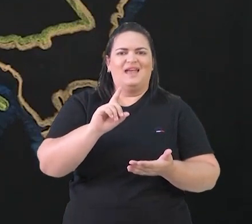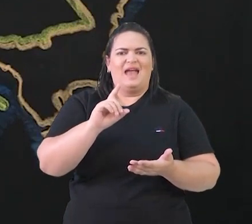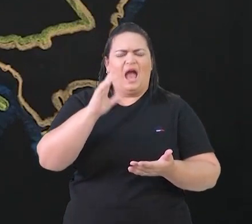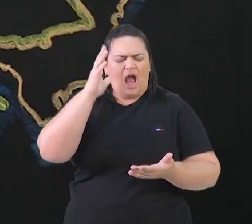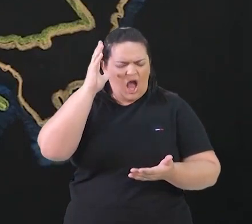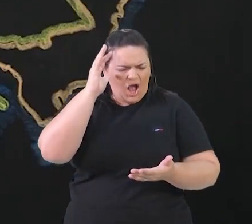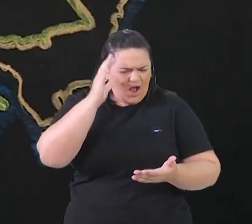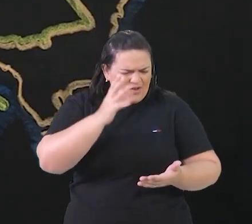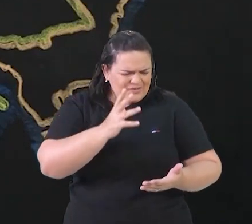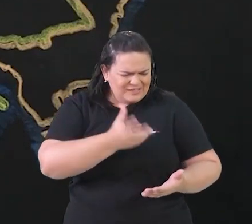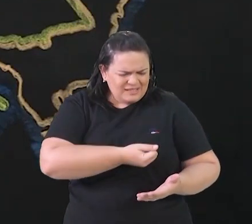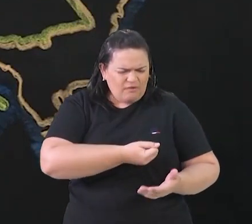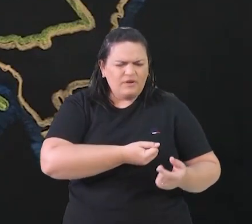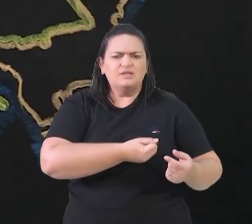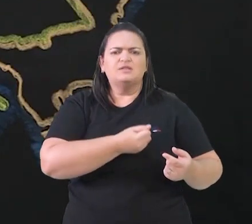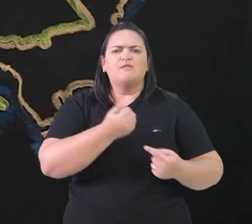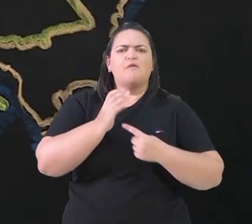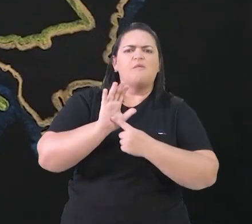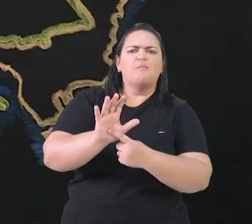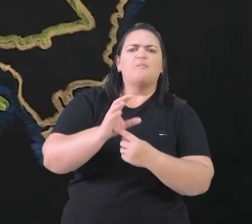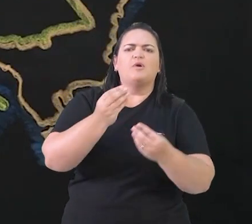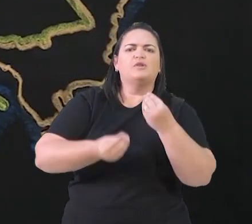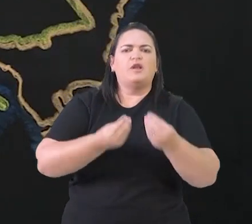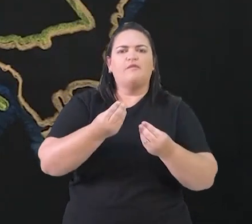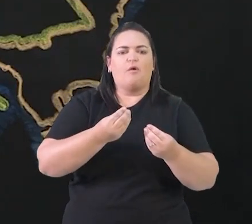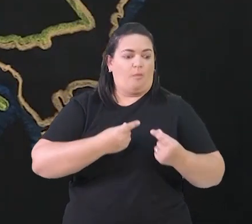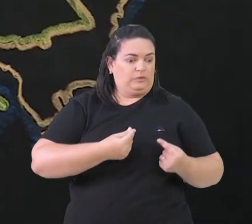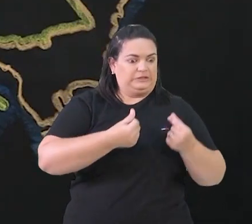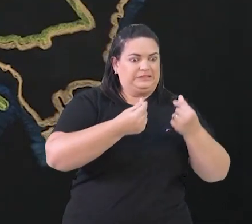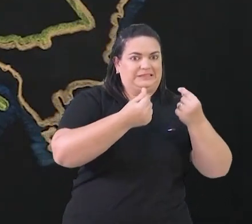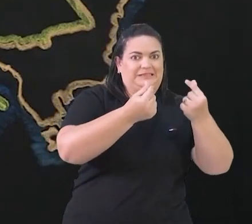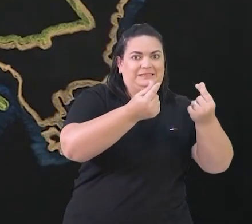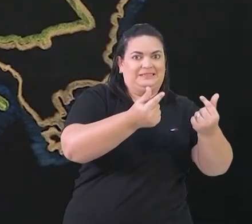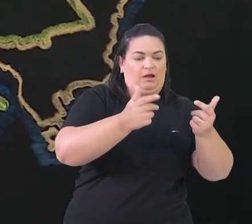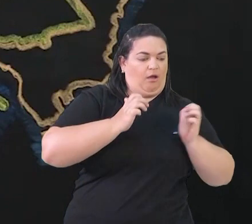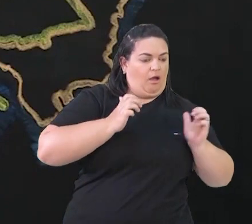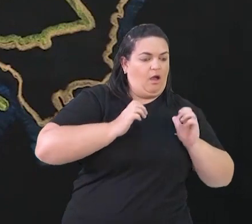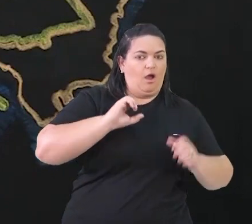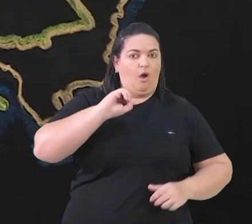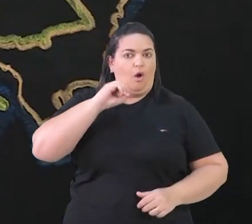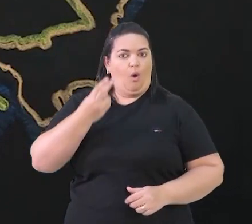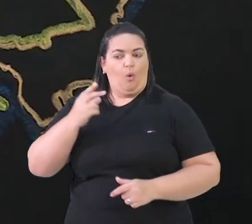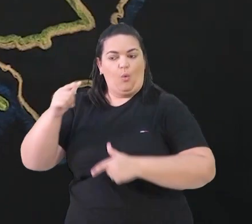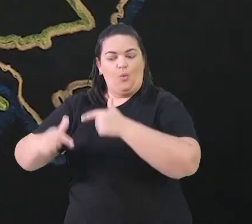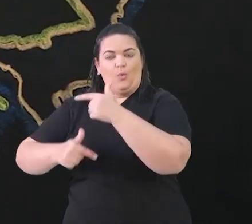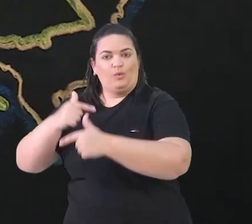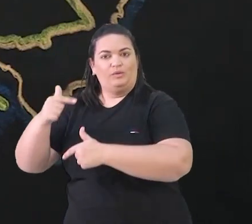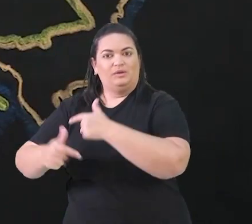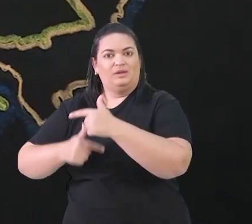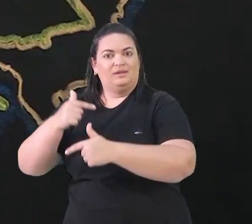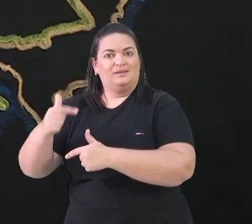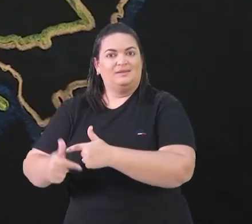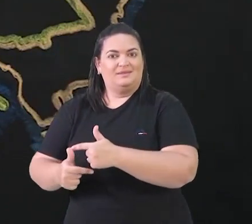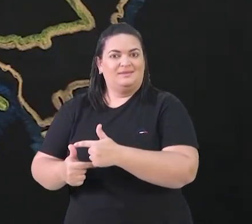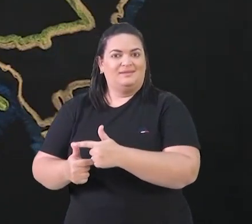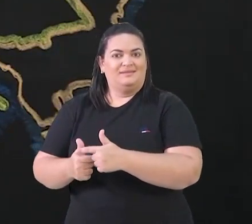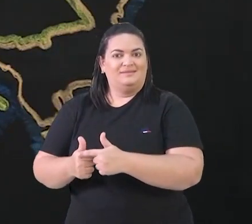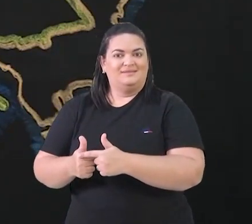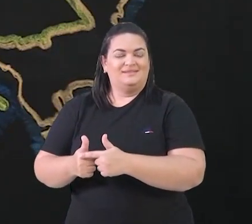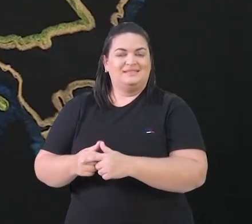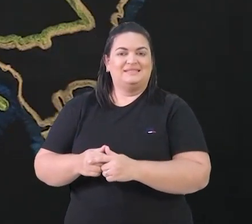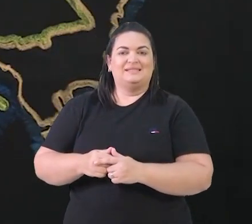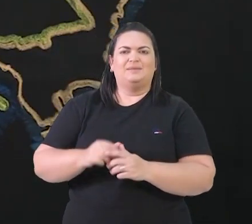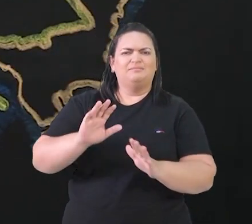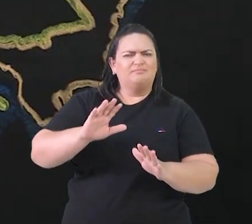era ou o dinheiro, ou seja, se a pessoa conseguia acumular riquezas, ou o trabalho. Olha só como é interessante, como é importante a gente